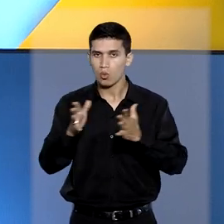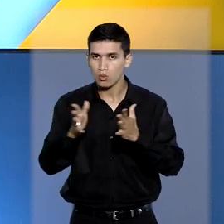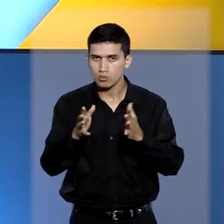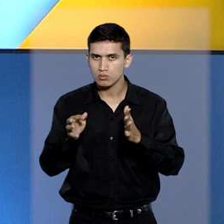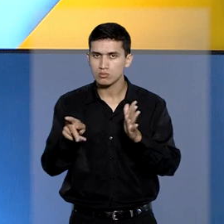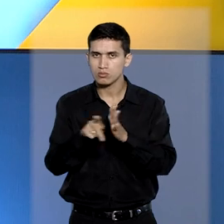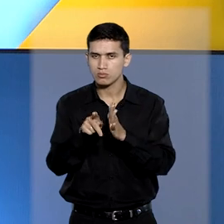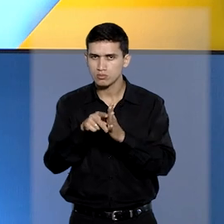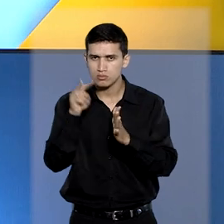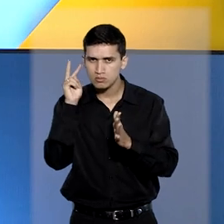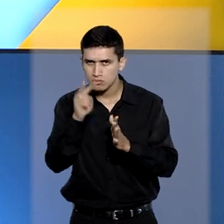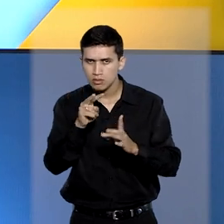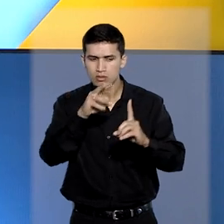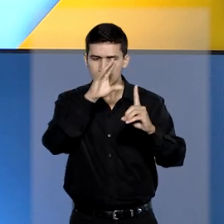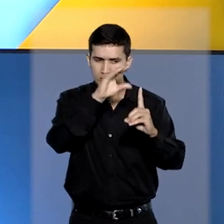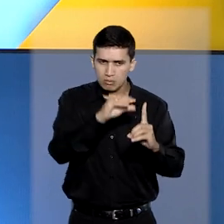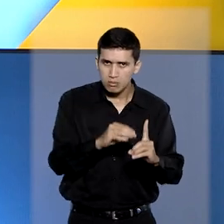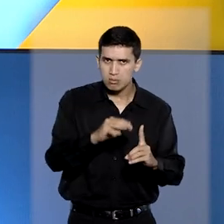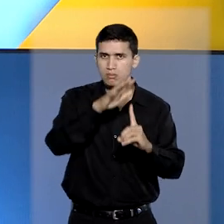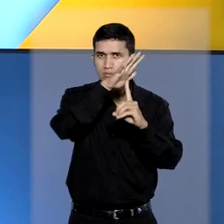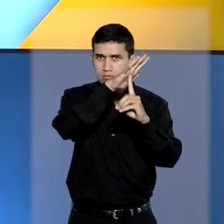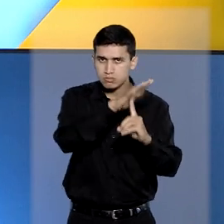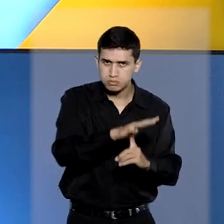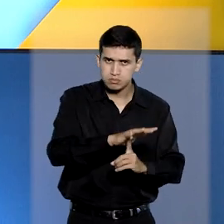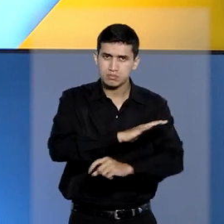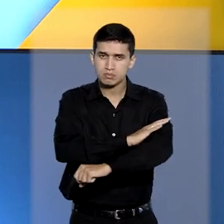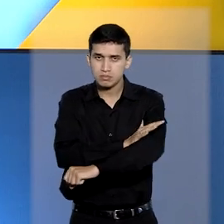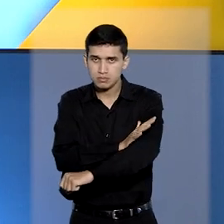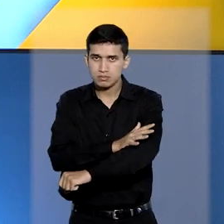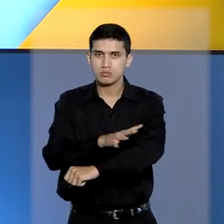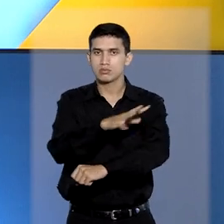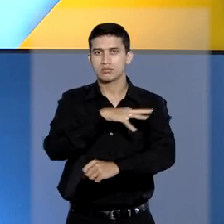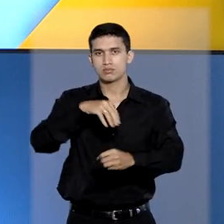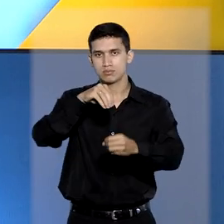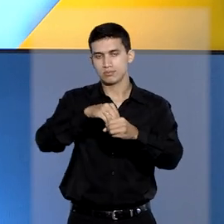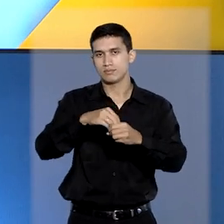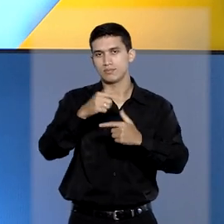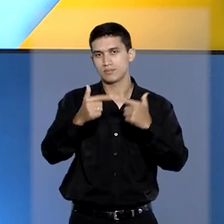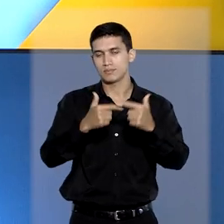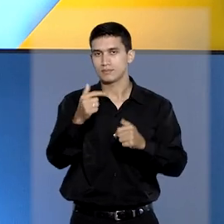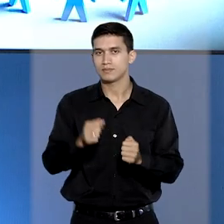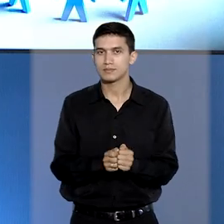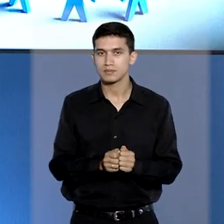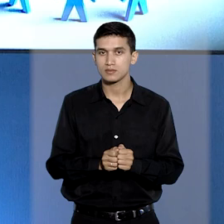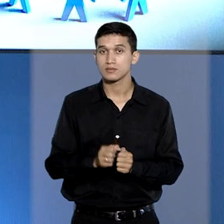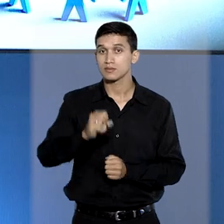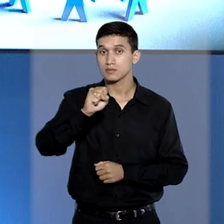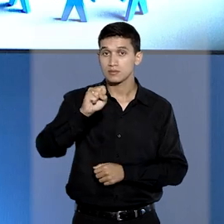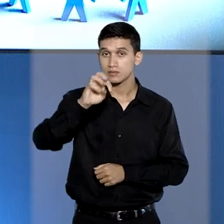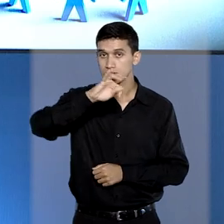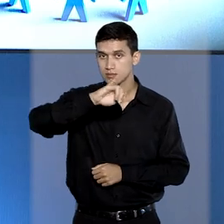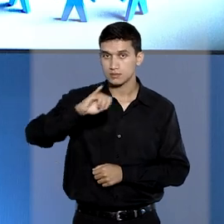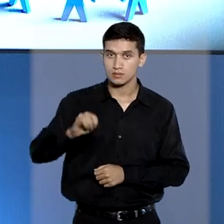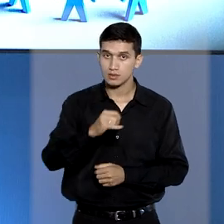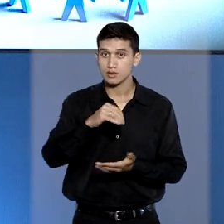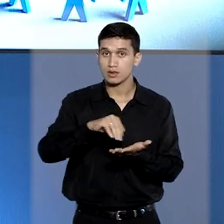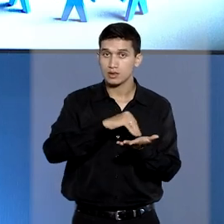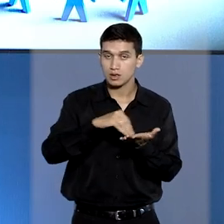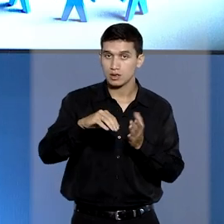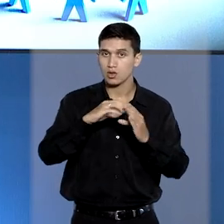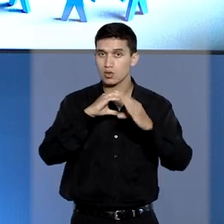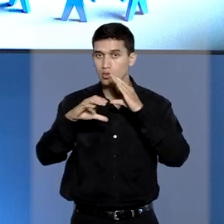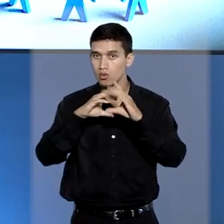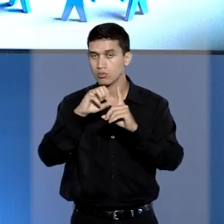tribunais para discutir o assédio e a discriminação no ambiente de trabalho. No STJ, a